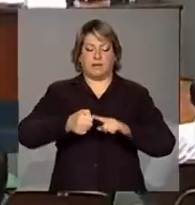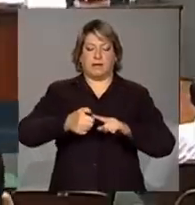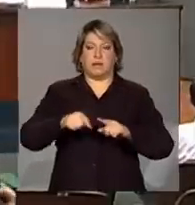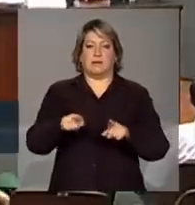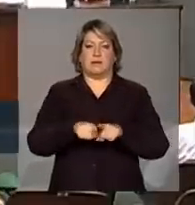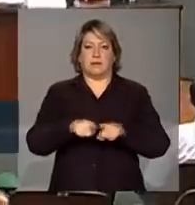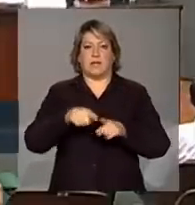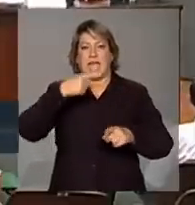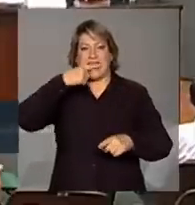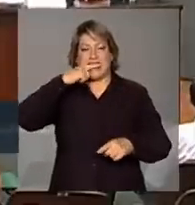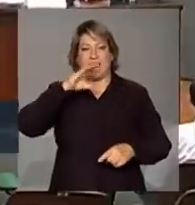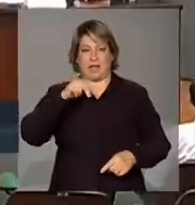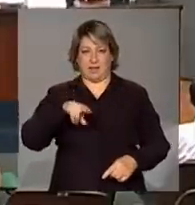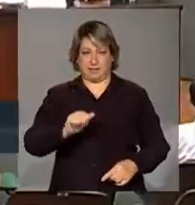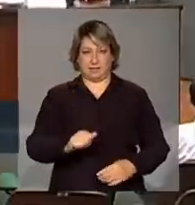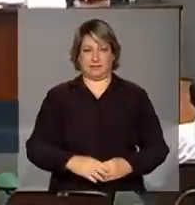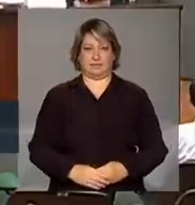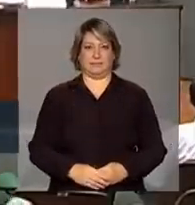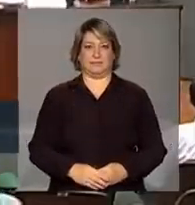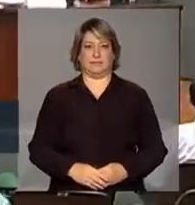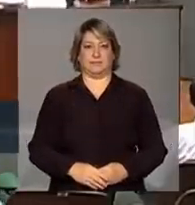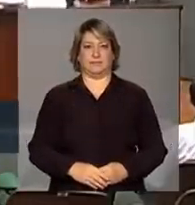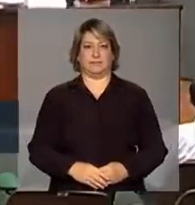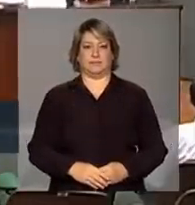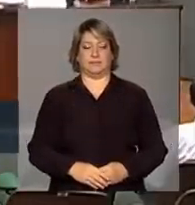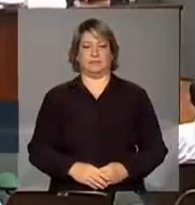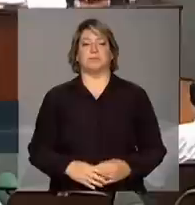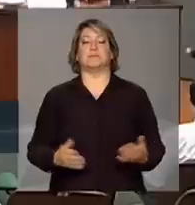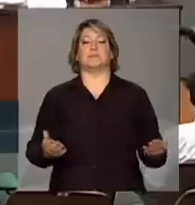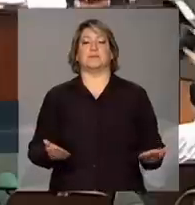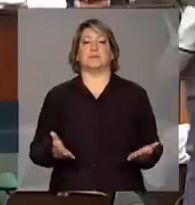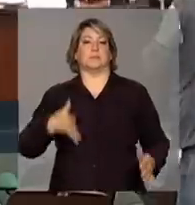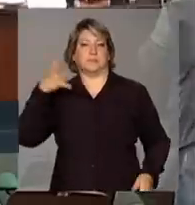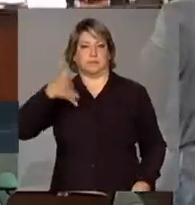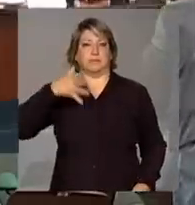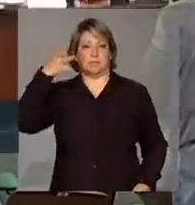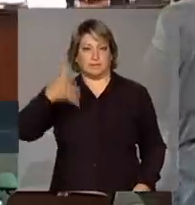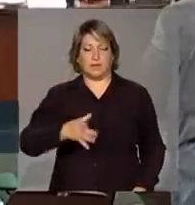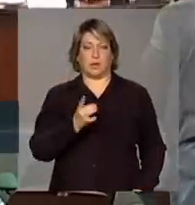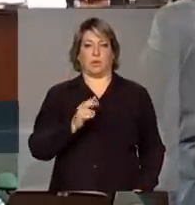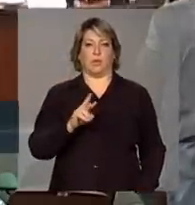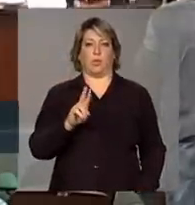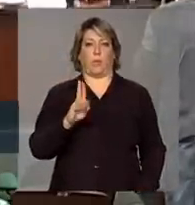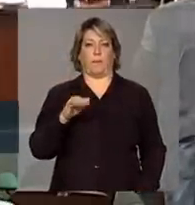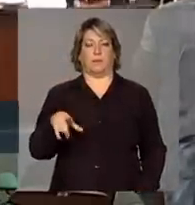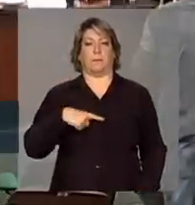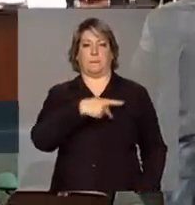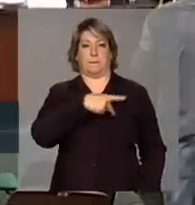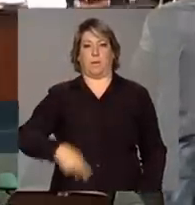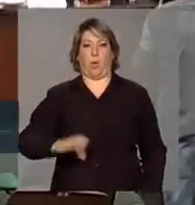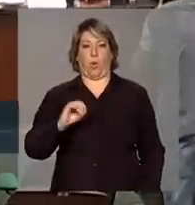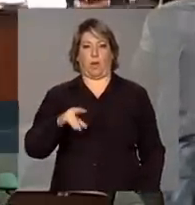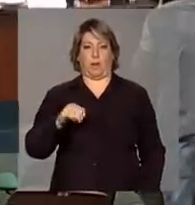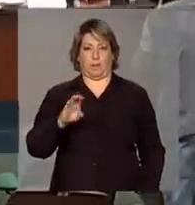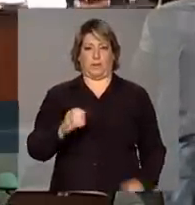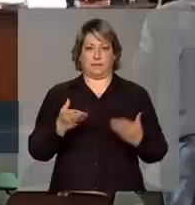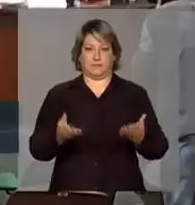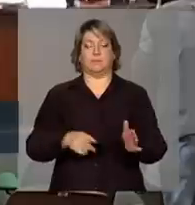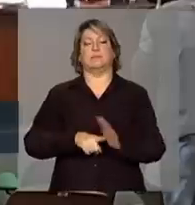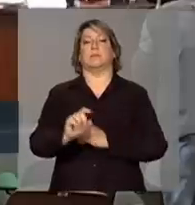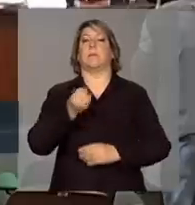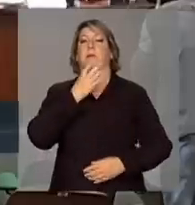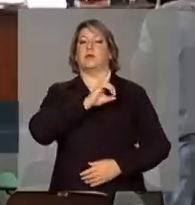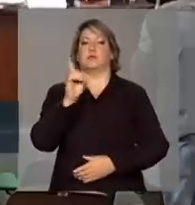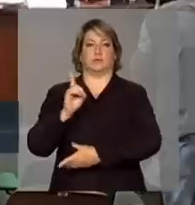-açúcar. Acompanhe. Então passo a palavra já para o Dr. Rubens, o presidente da Conab. Bom dia a todos e